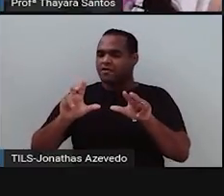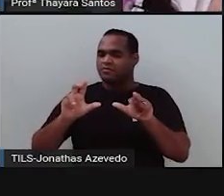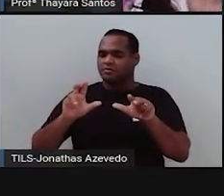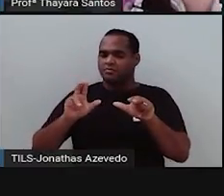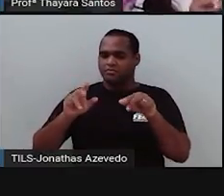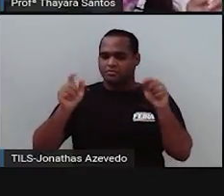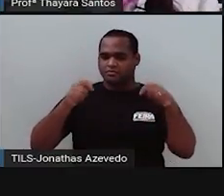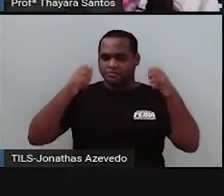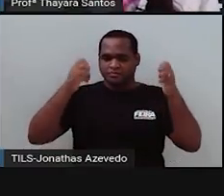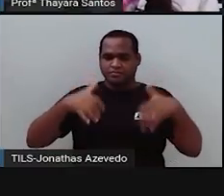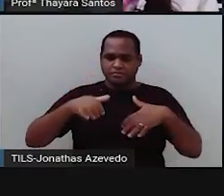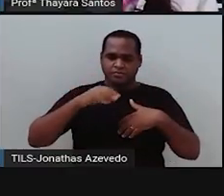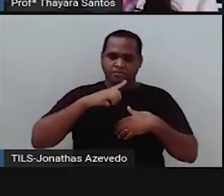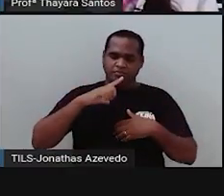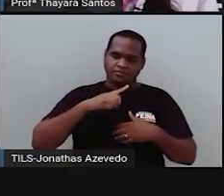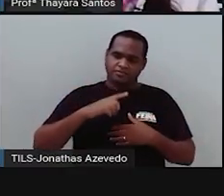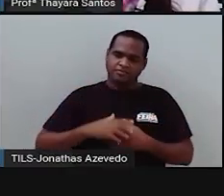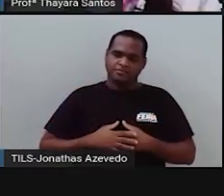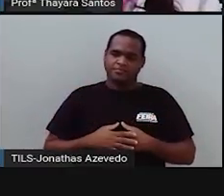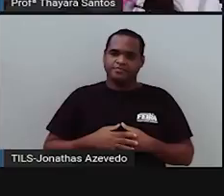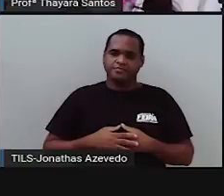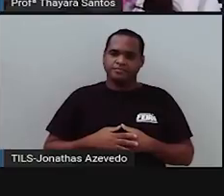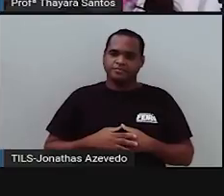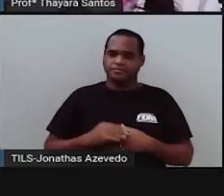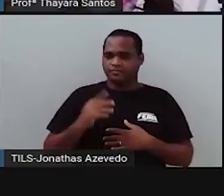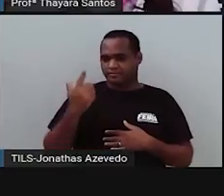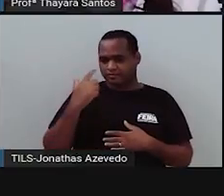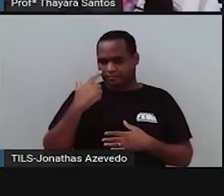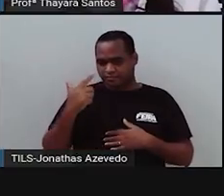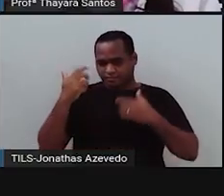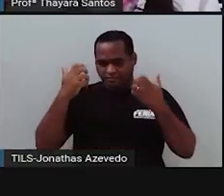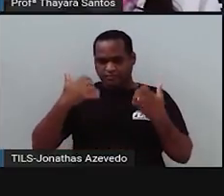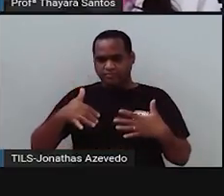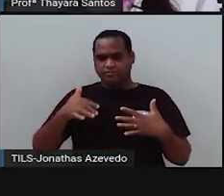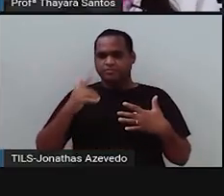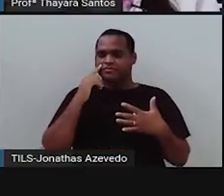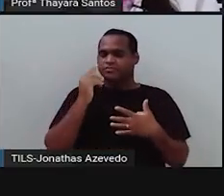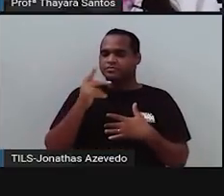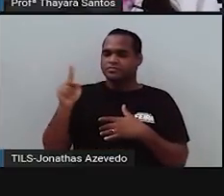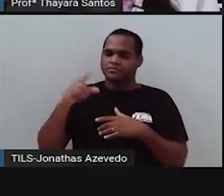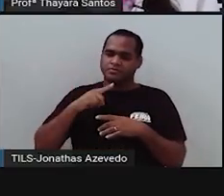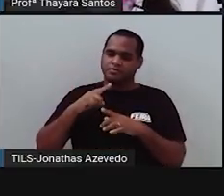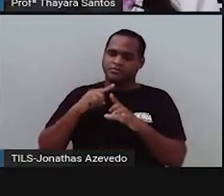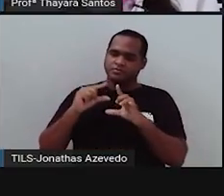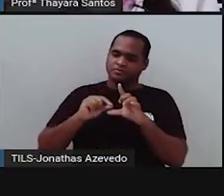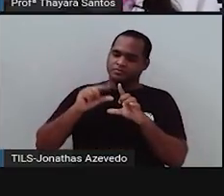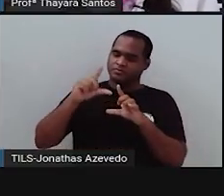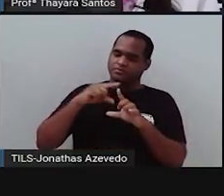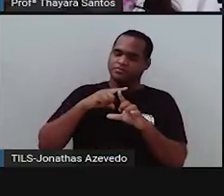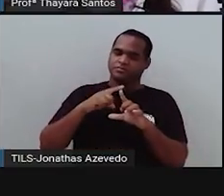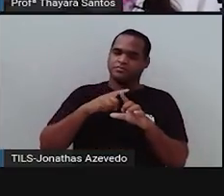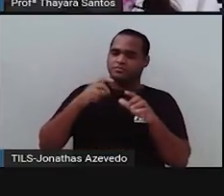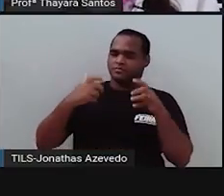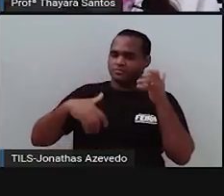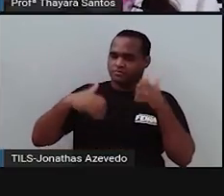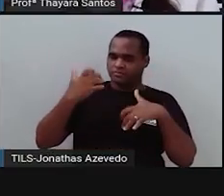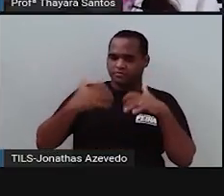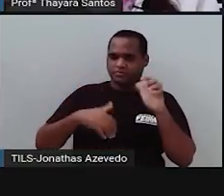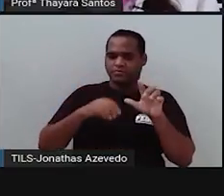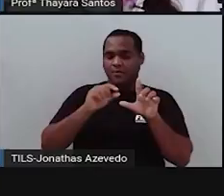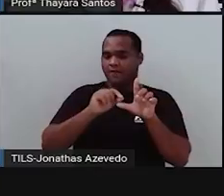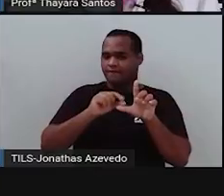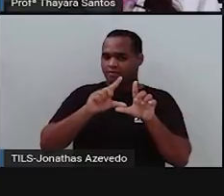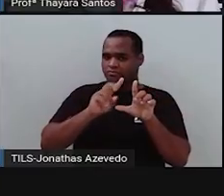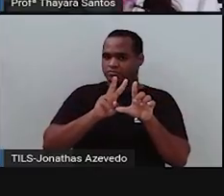herdando um alelo de cada característica. E para o outro gameta, a outra célula reprodutiva, foi o outro Vzão que